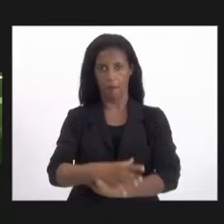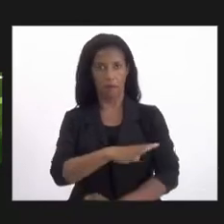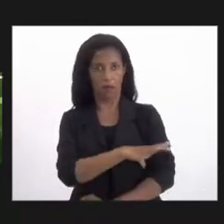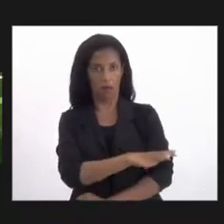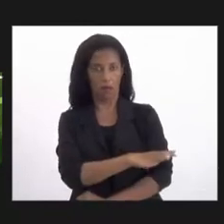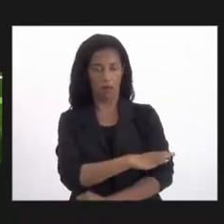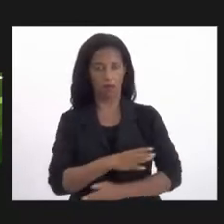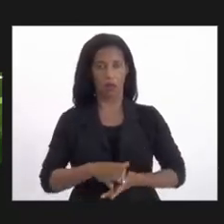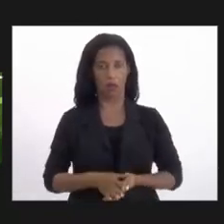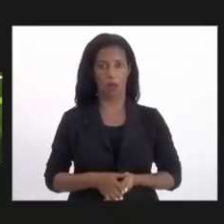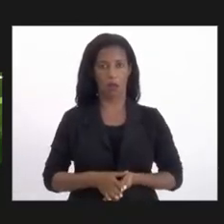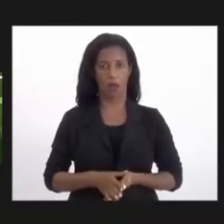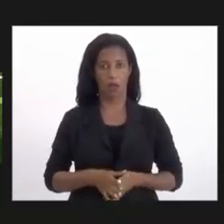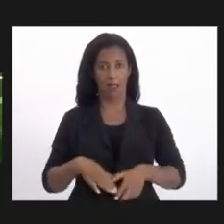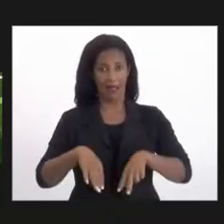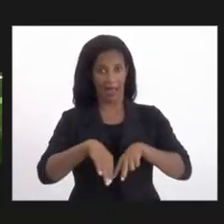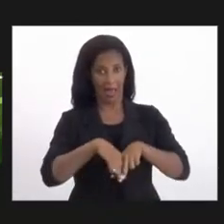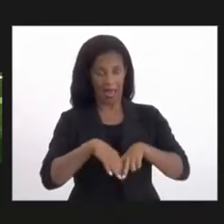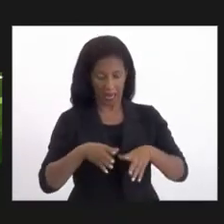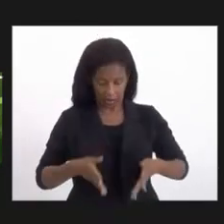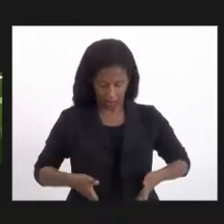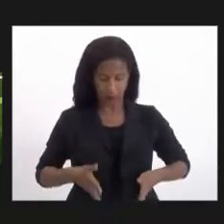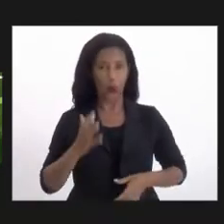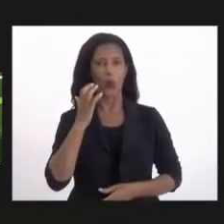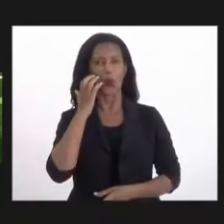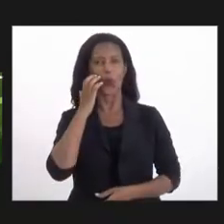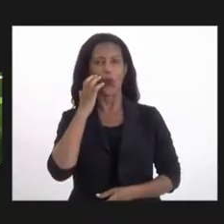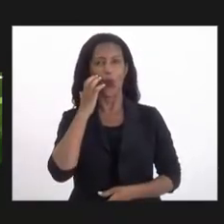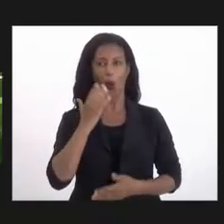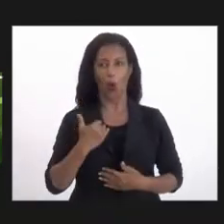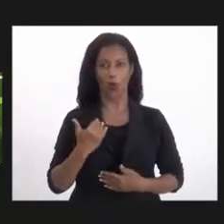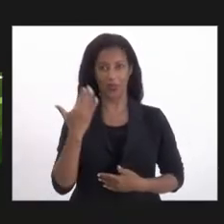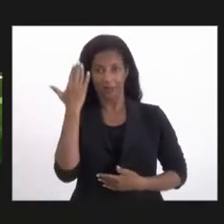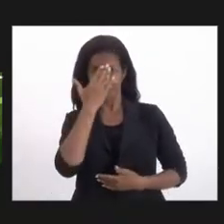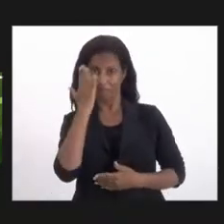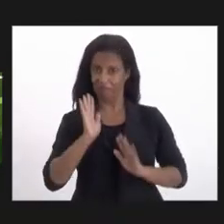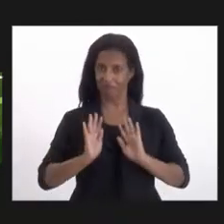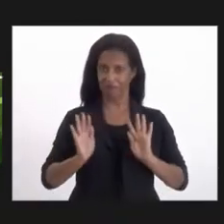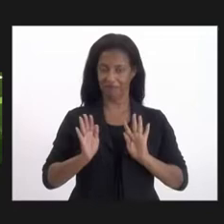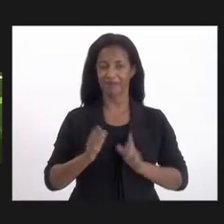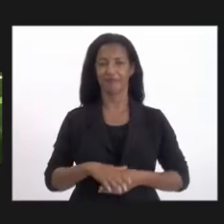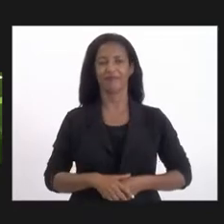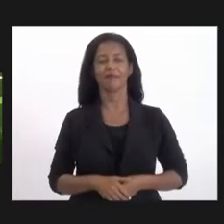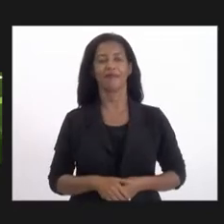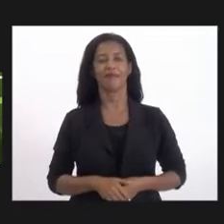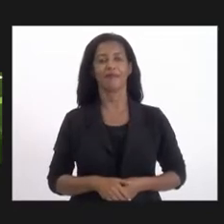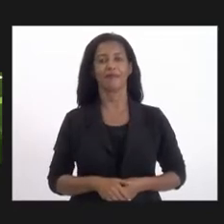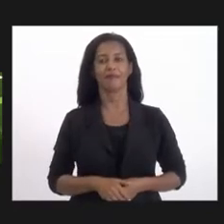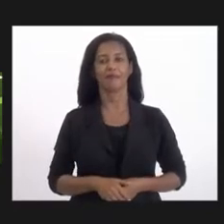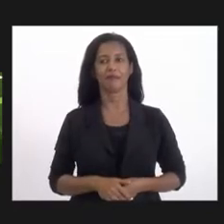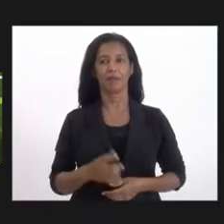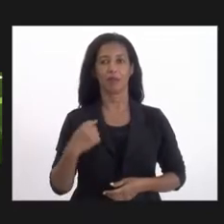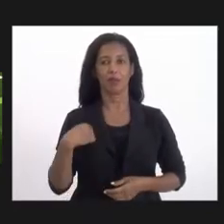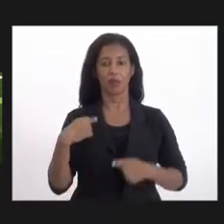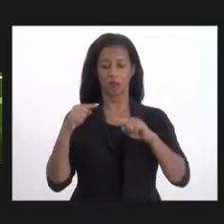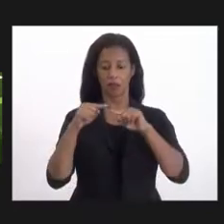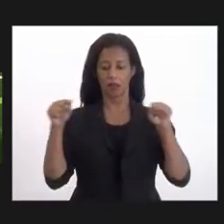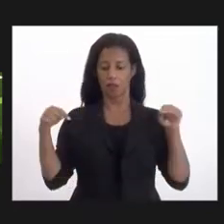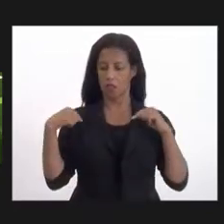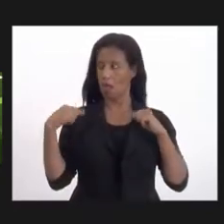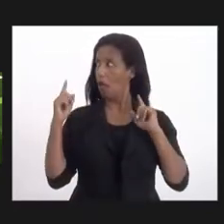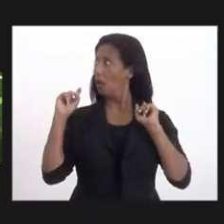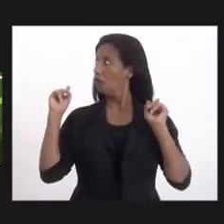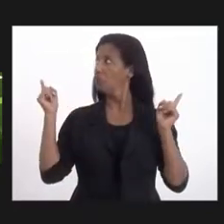uma calça rosa, calça comprida, só que não está dando para ver. Estou aqui no meu